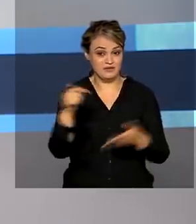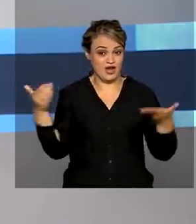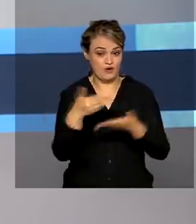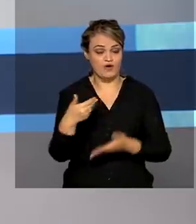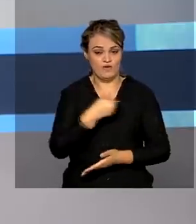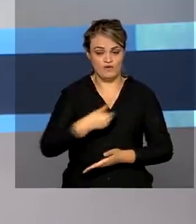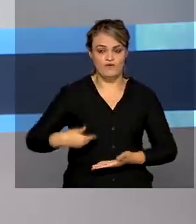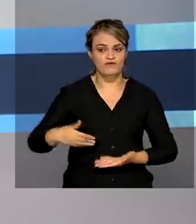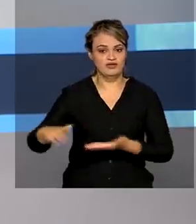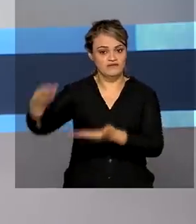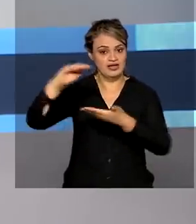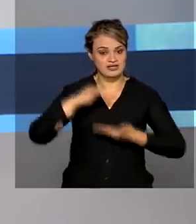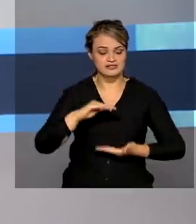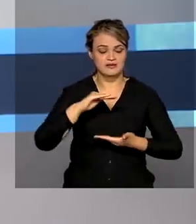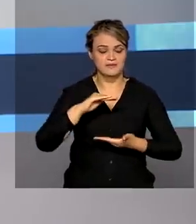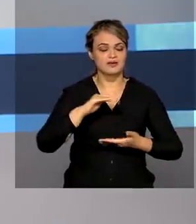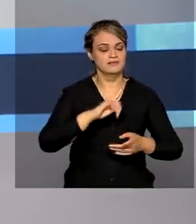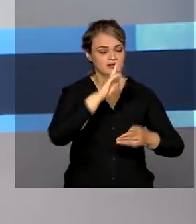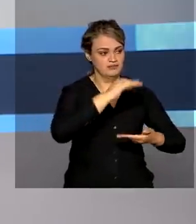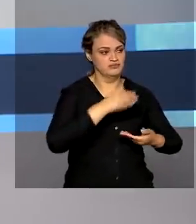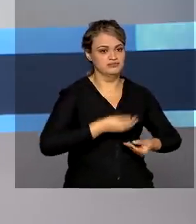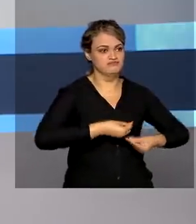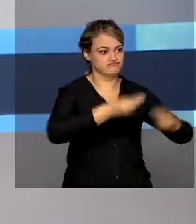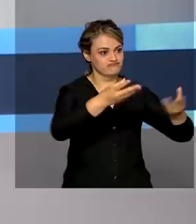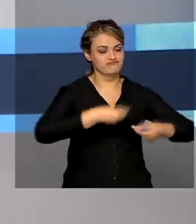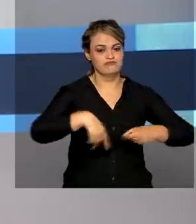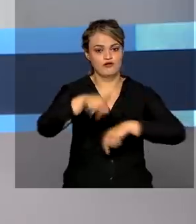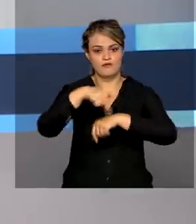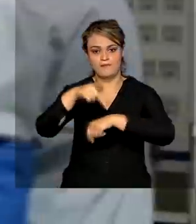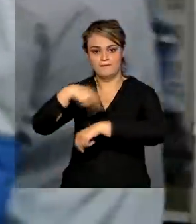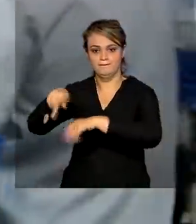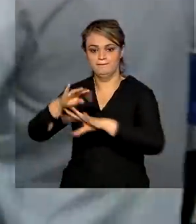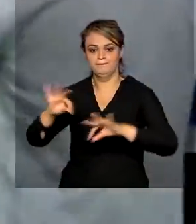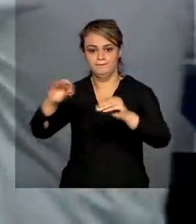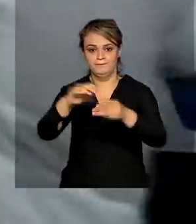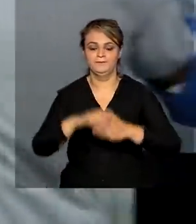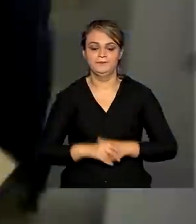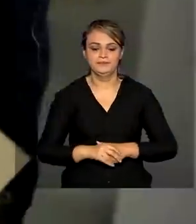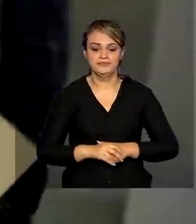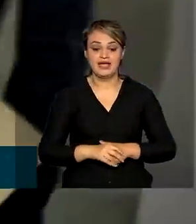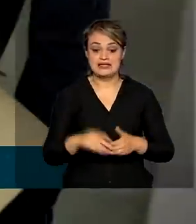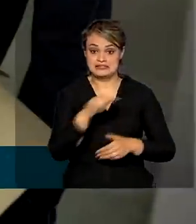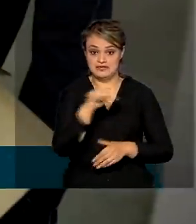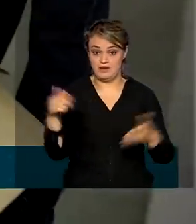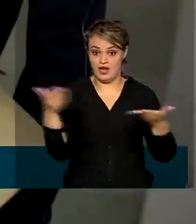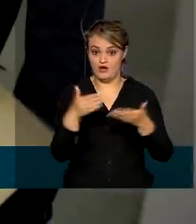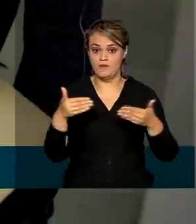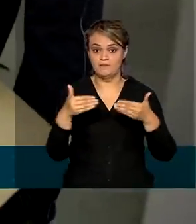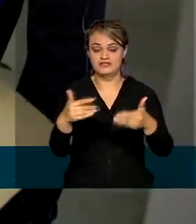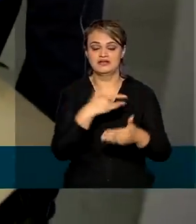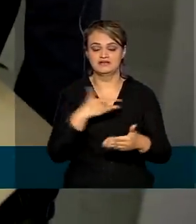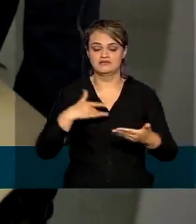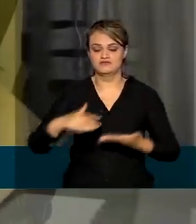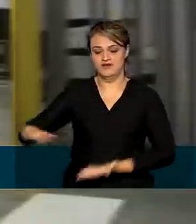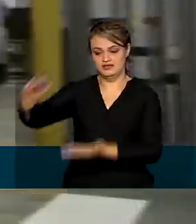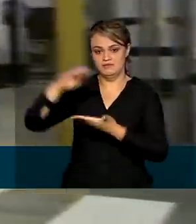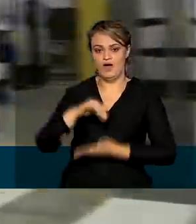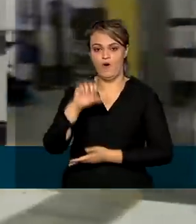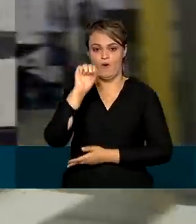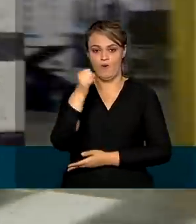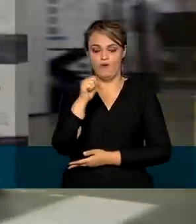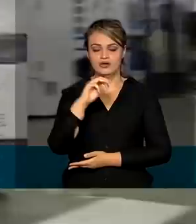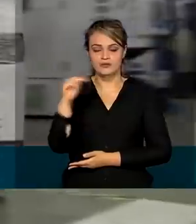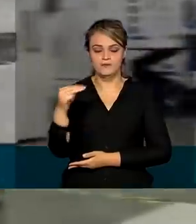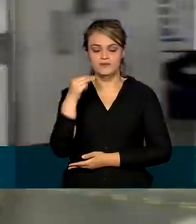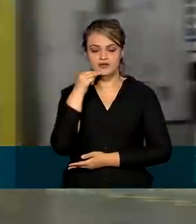imunizantes que vão ser distribuídos para todo o país. Nesta semana, o Ministério da Saúde deve receber 8 milhões e